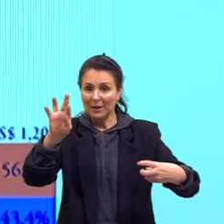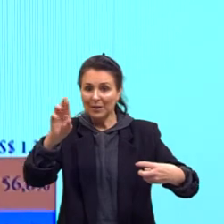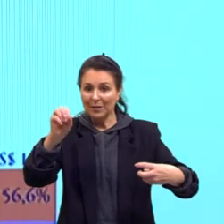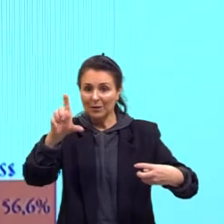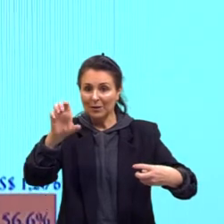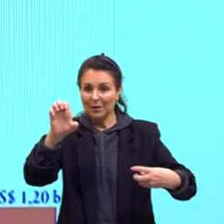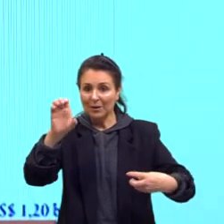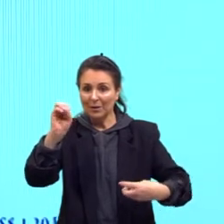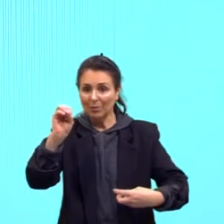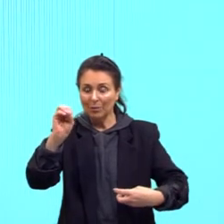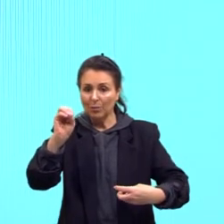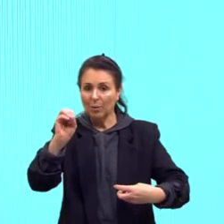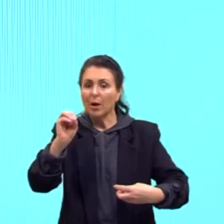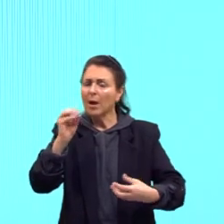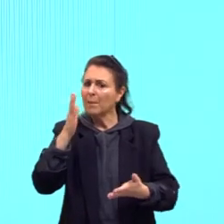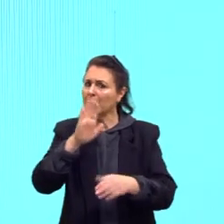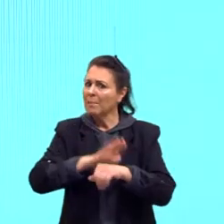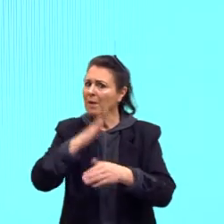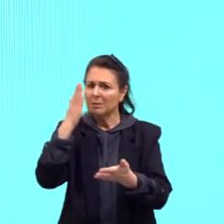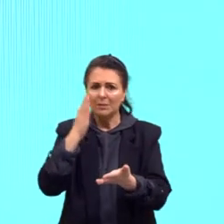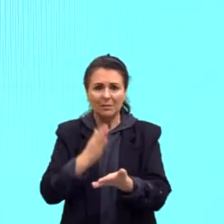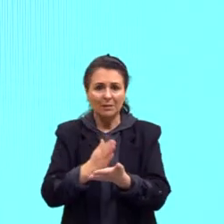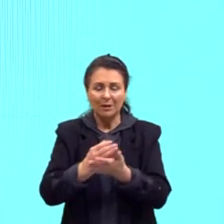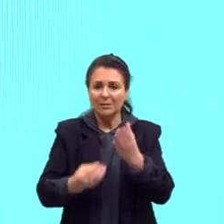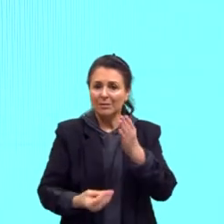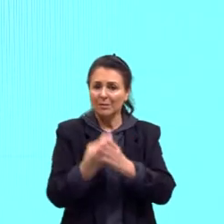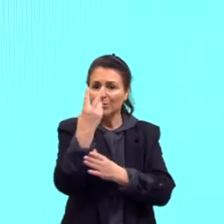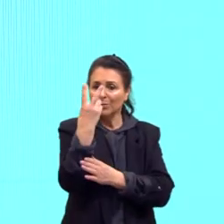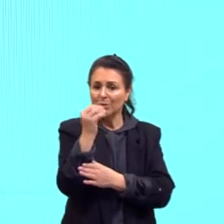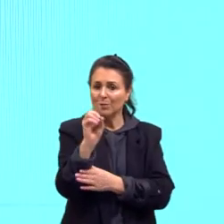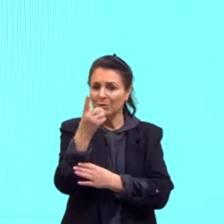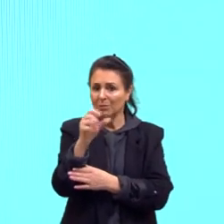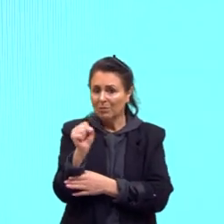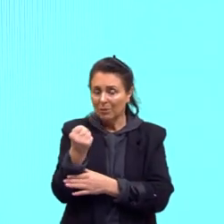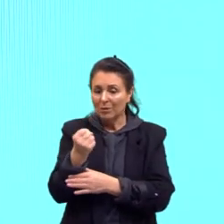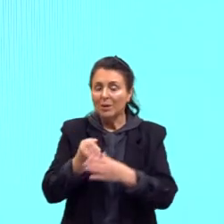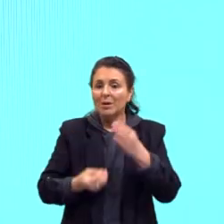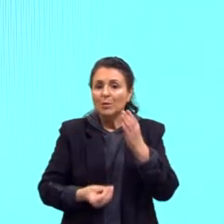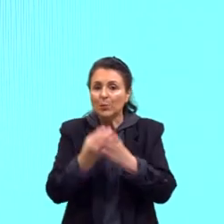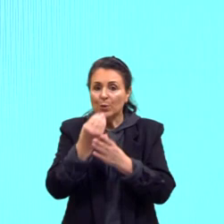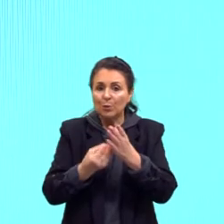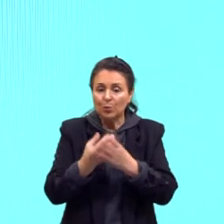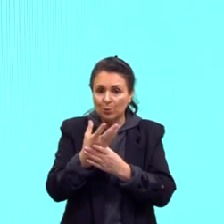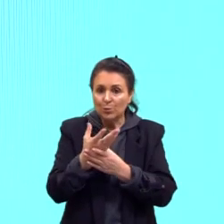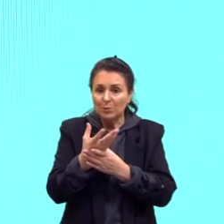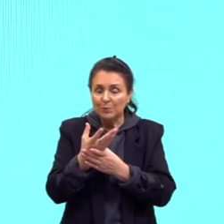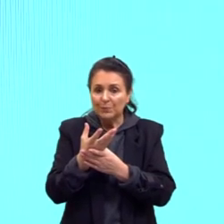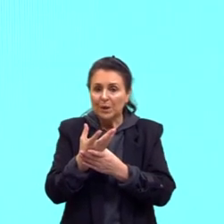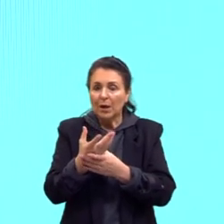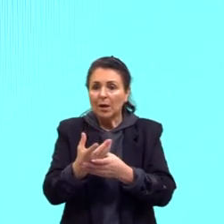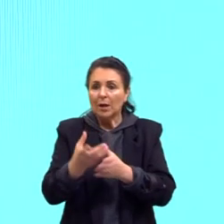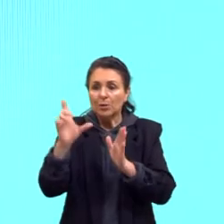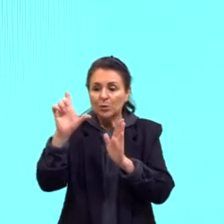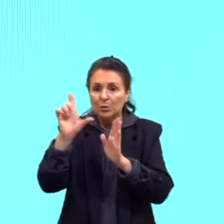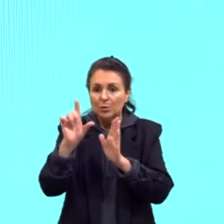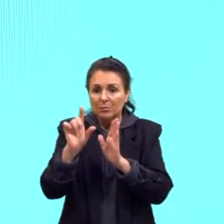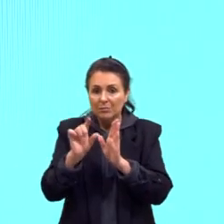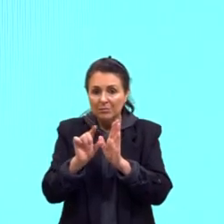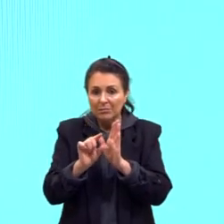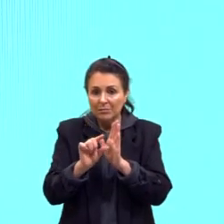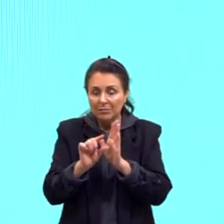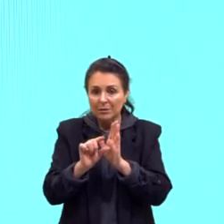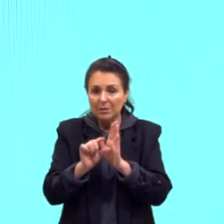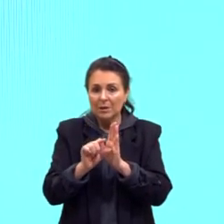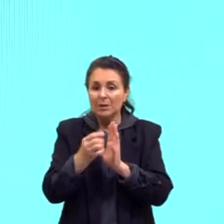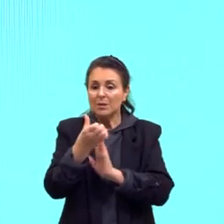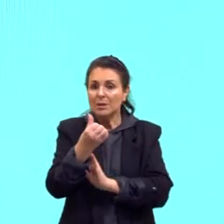da metade do que a gente produziu em 2018, que é o dado que a gente tem. E esses produtos manufaturados, né, acabam baixando. Olha aqui, nós tínhamos